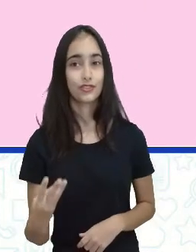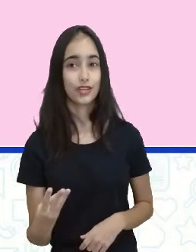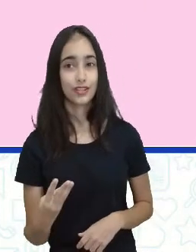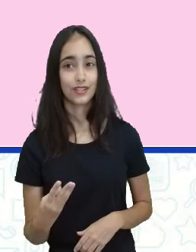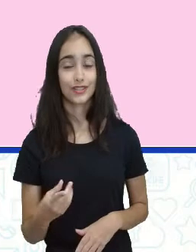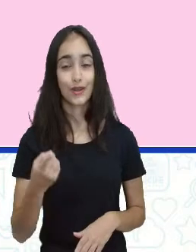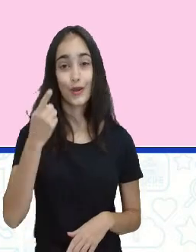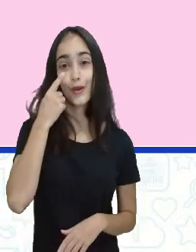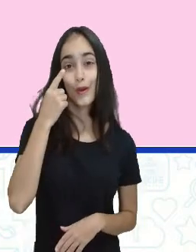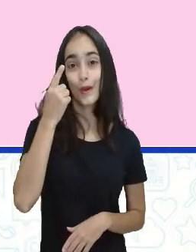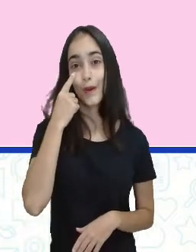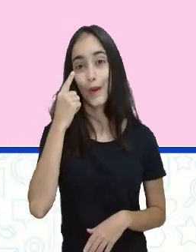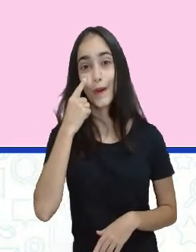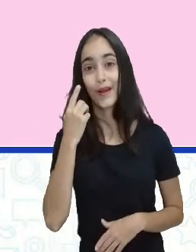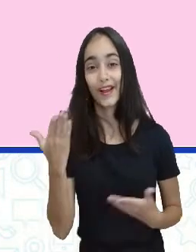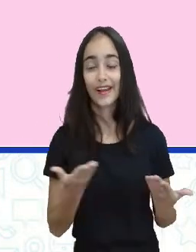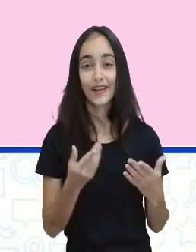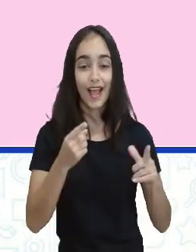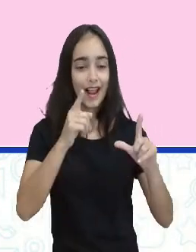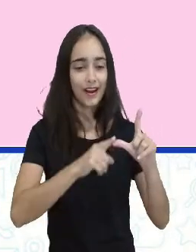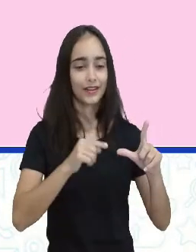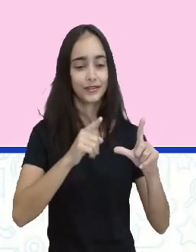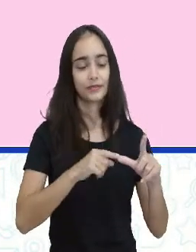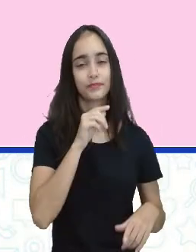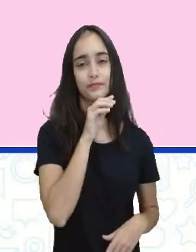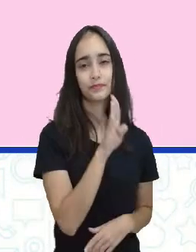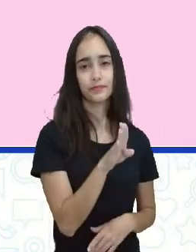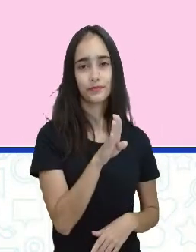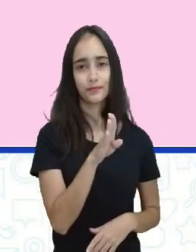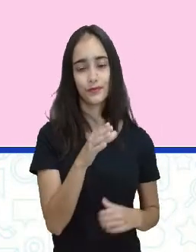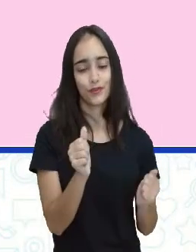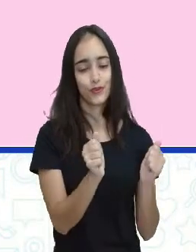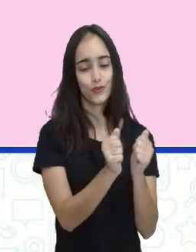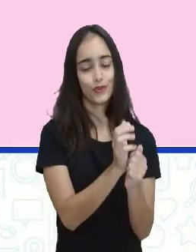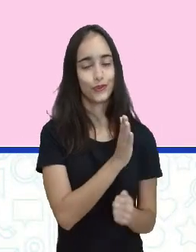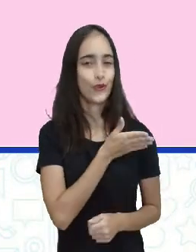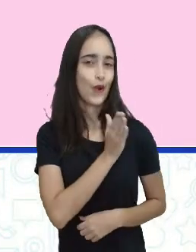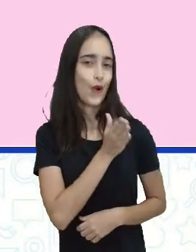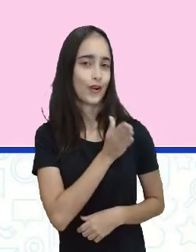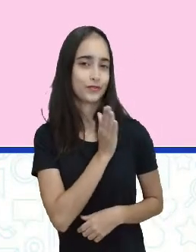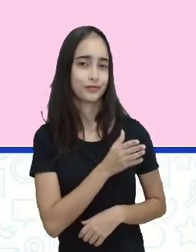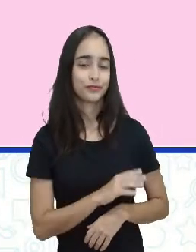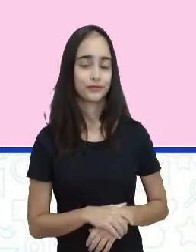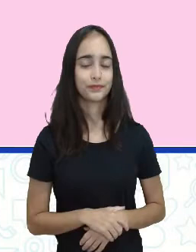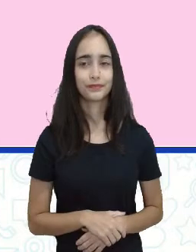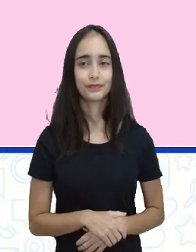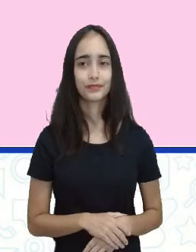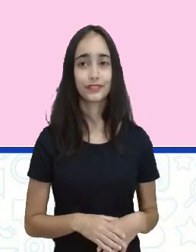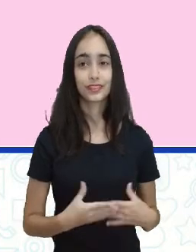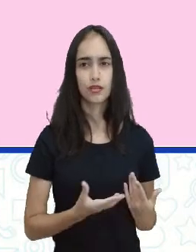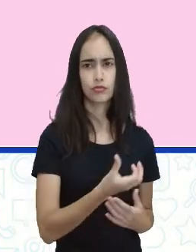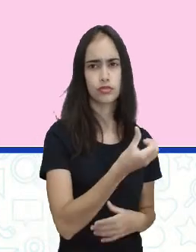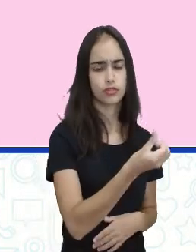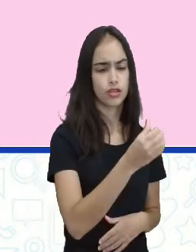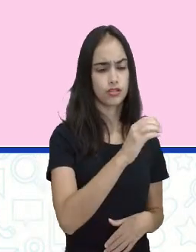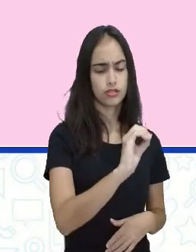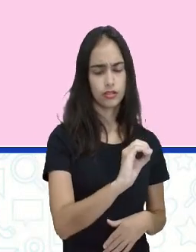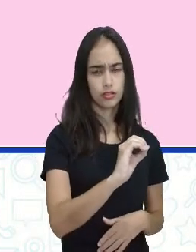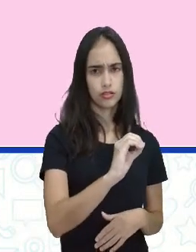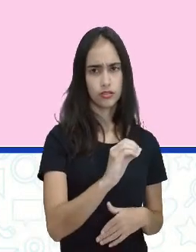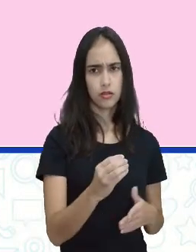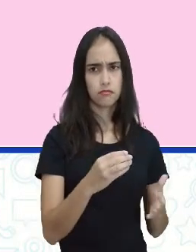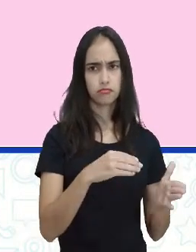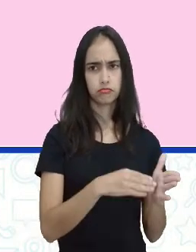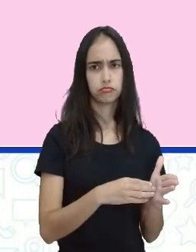um coração, que é a minha incógnita. 60 pra quanto dá B? 6